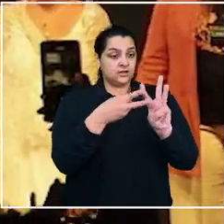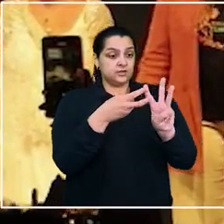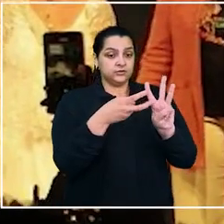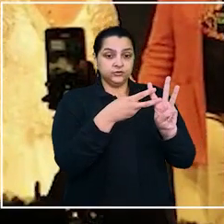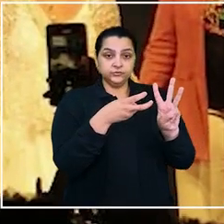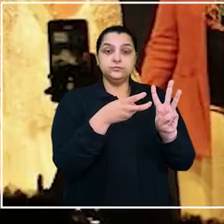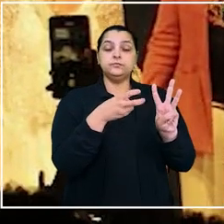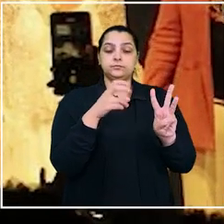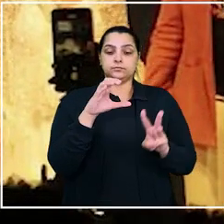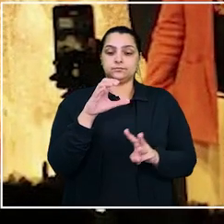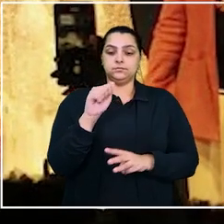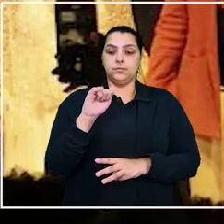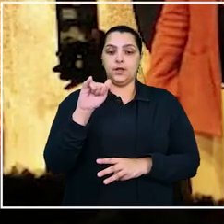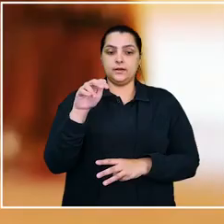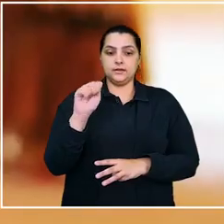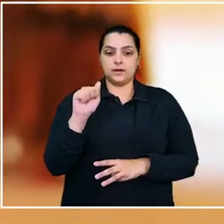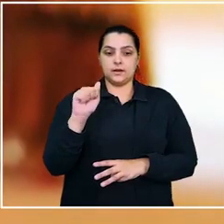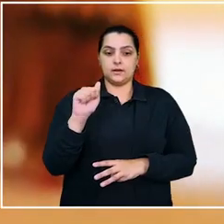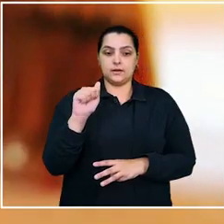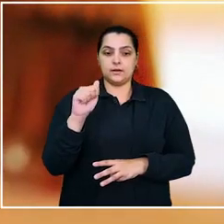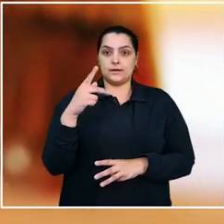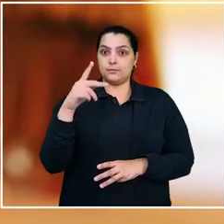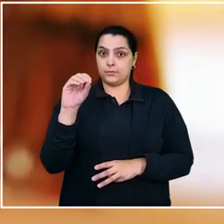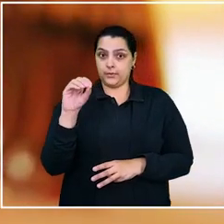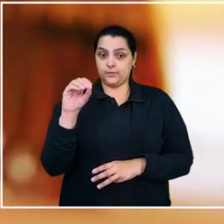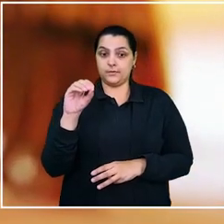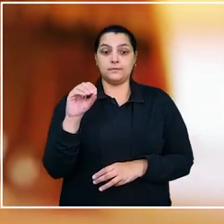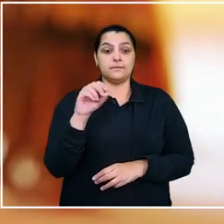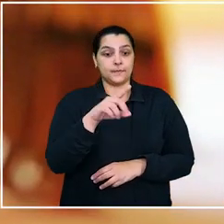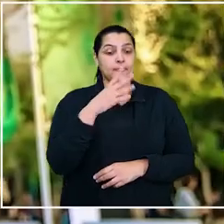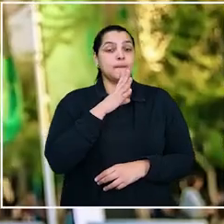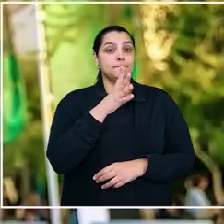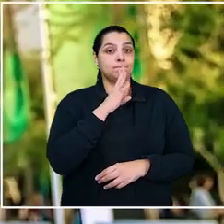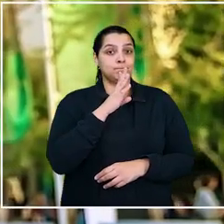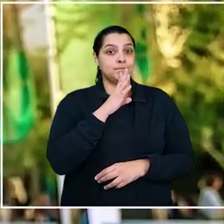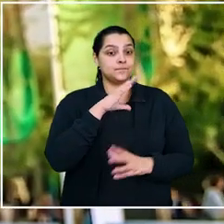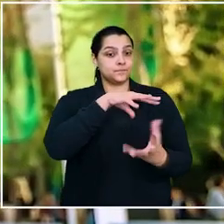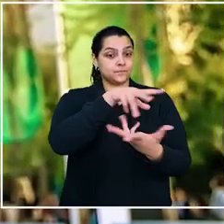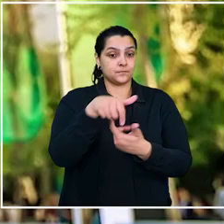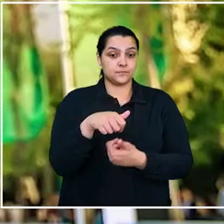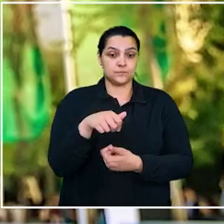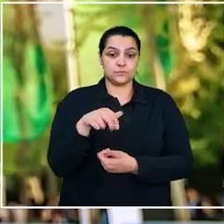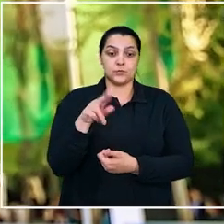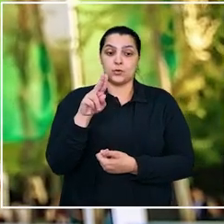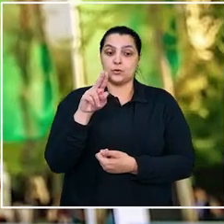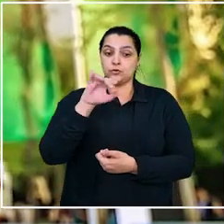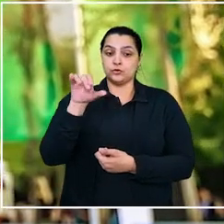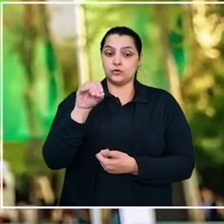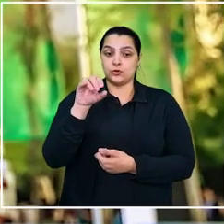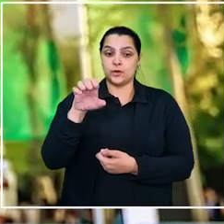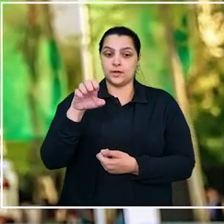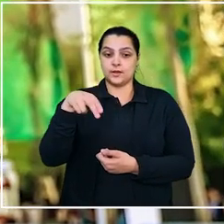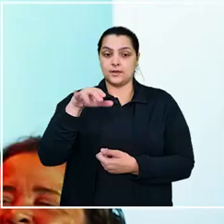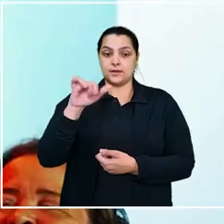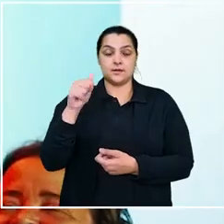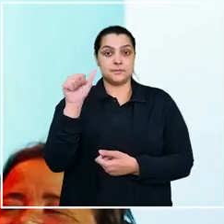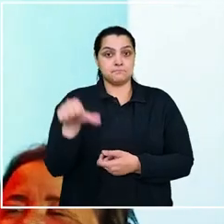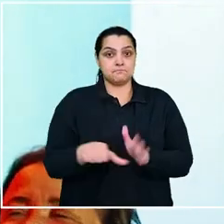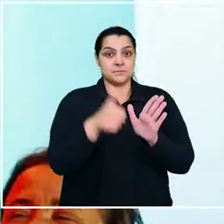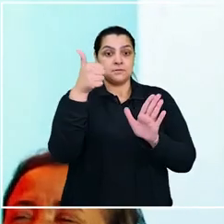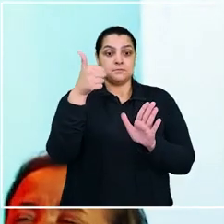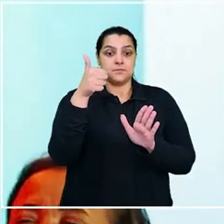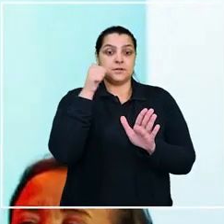indígena da etnia Kayapó, reconhecido mundialmente, e Joênia Wapitiana, primeira mulher